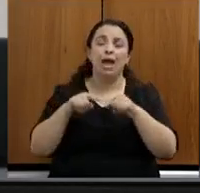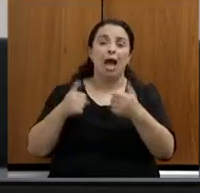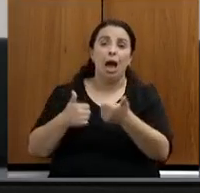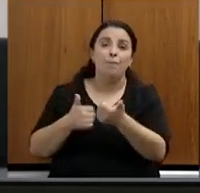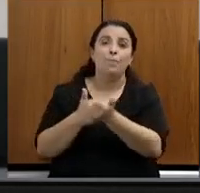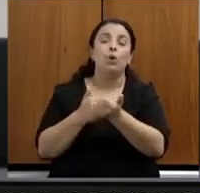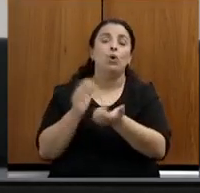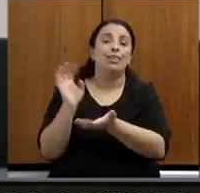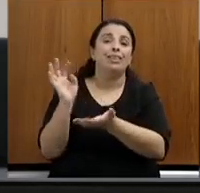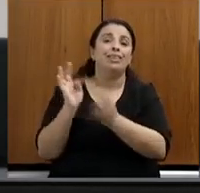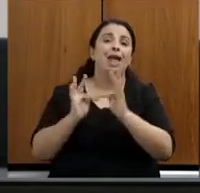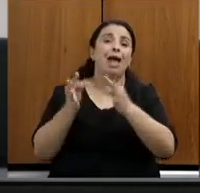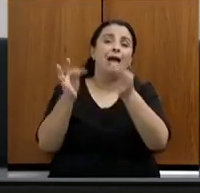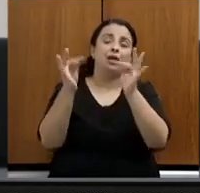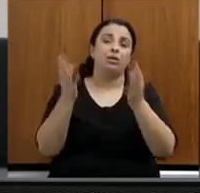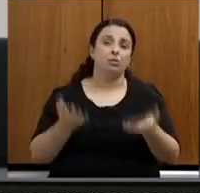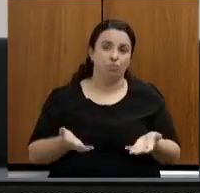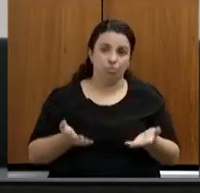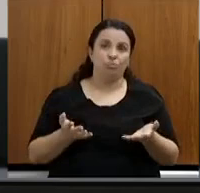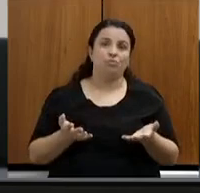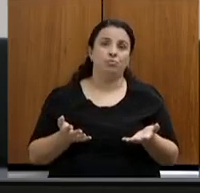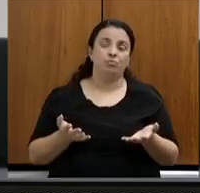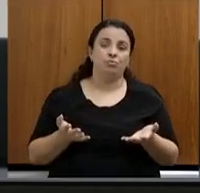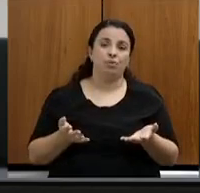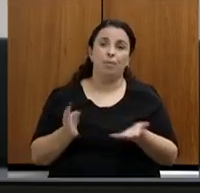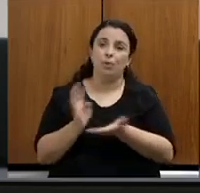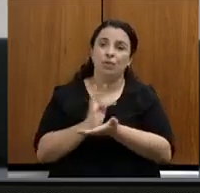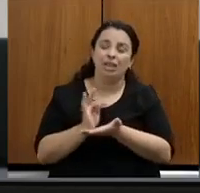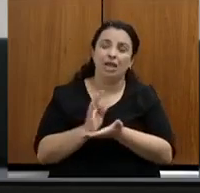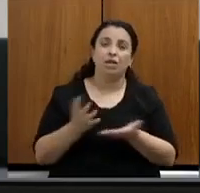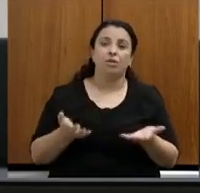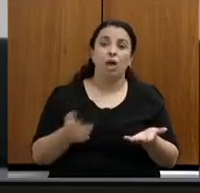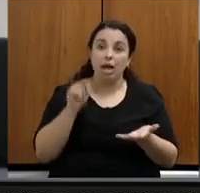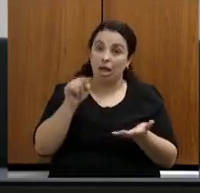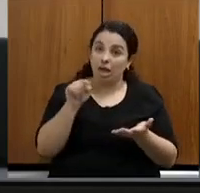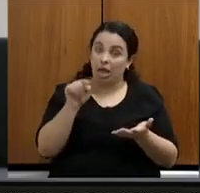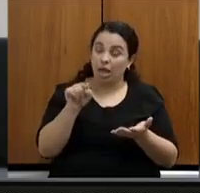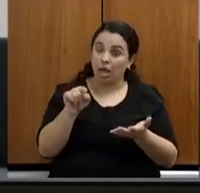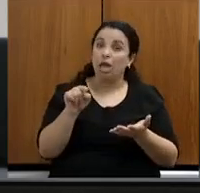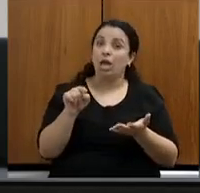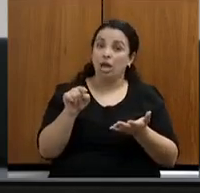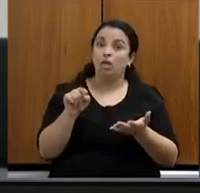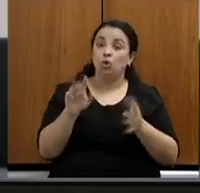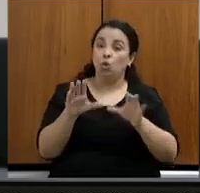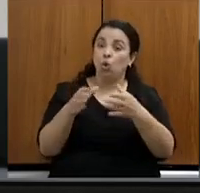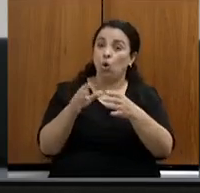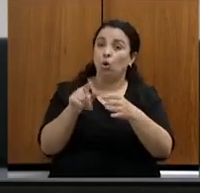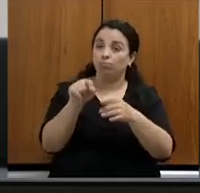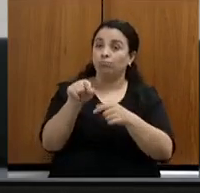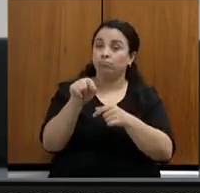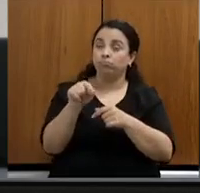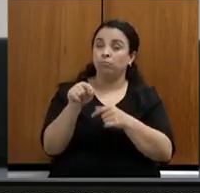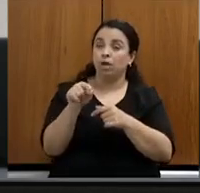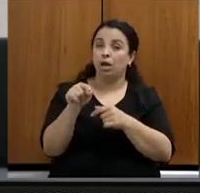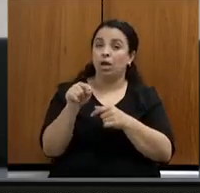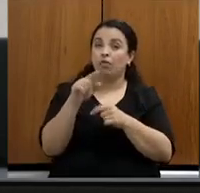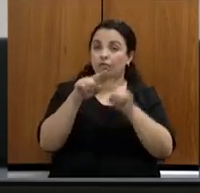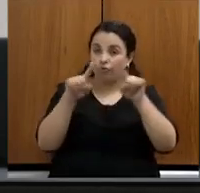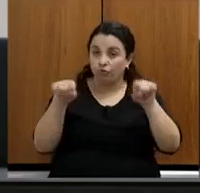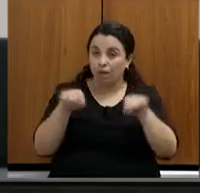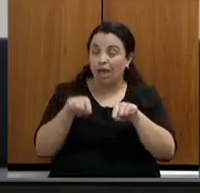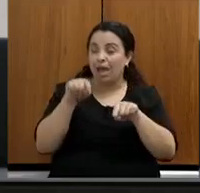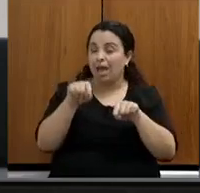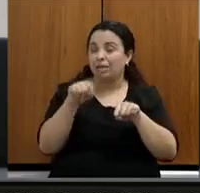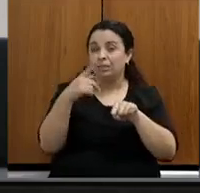esses servidores têm feito, e eu escutei da secretária Marília Carvalho em duas reuniões, o que os servidores